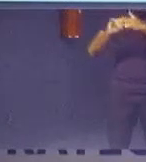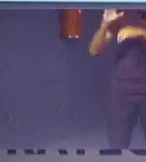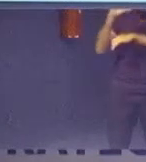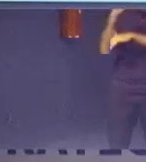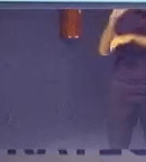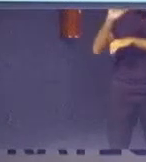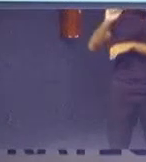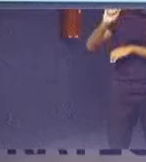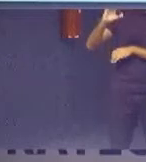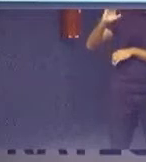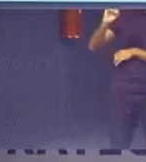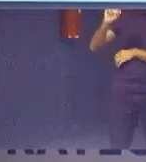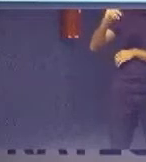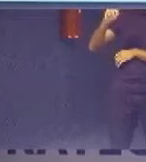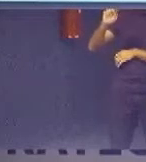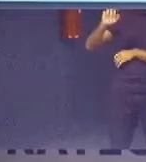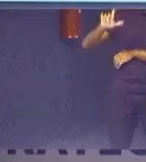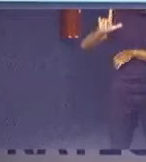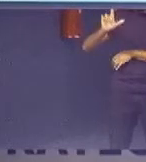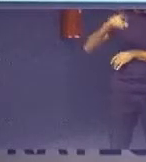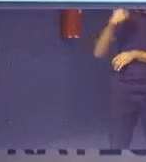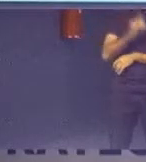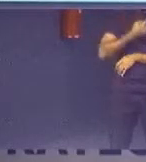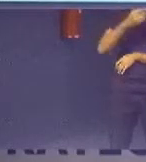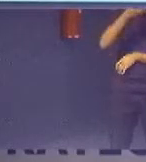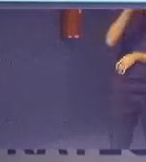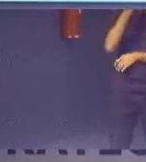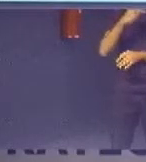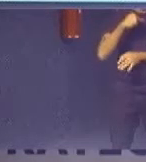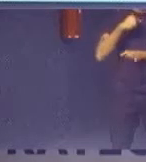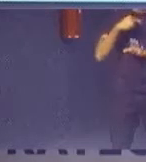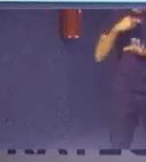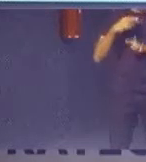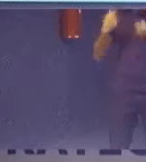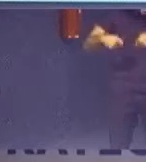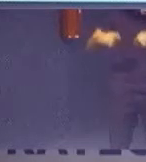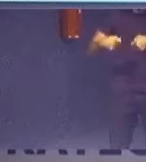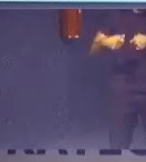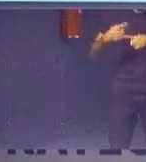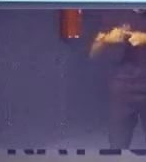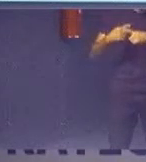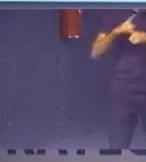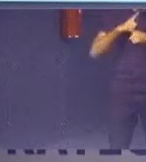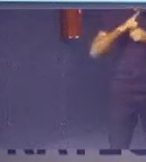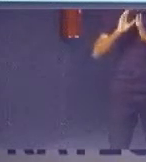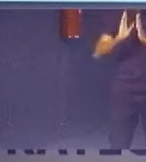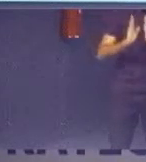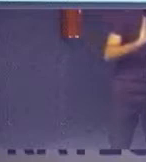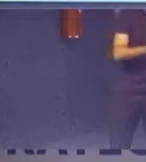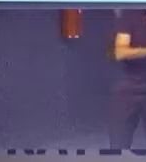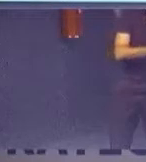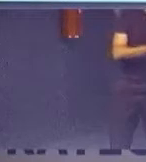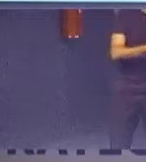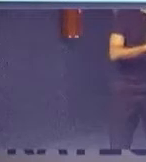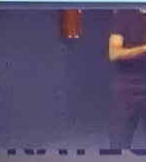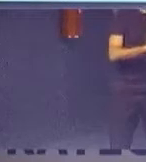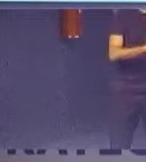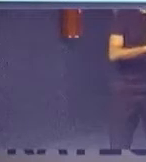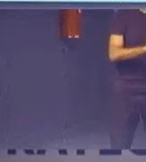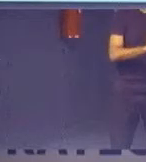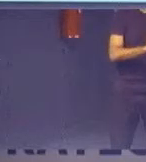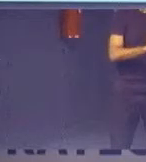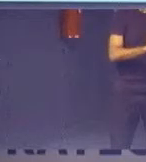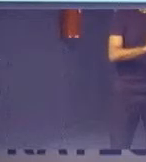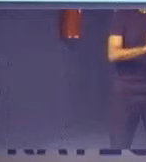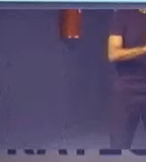são aqueles dos quais nós não podemos deixar de ter por causa do processo de o próprio